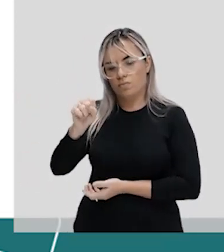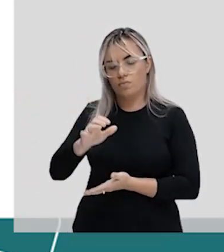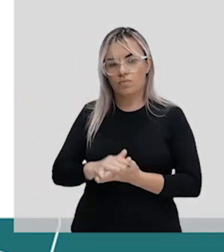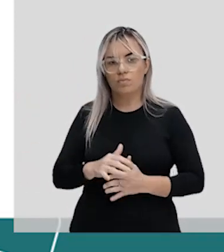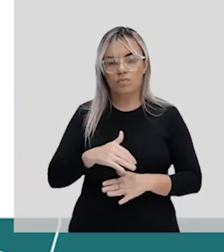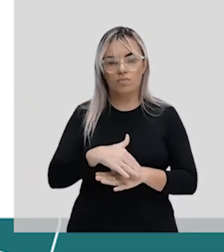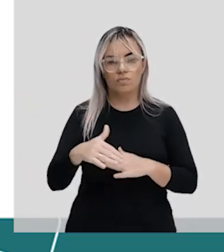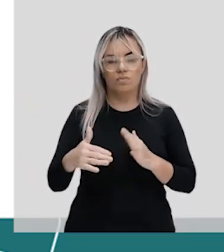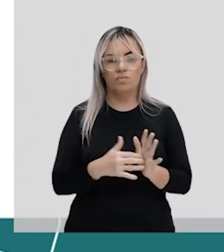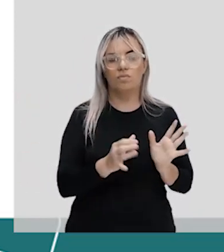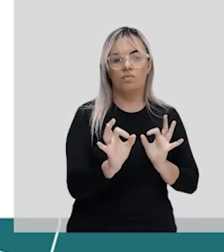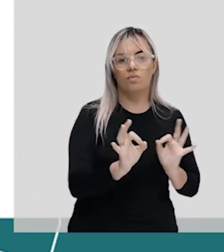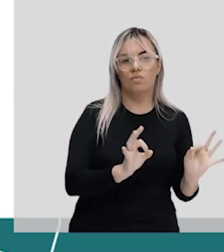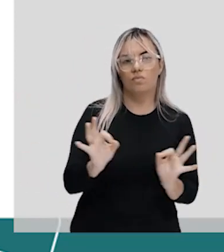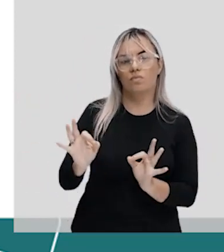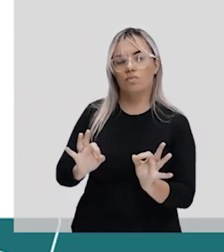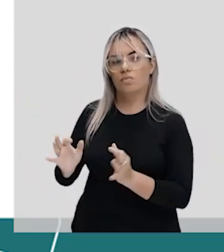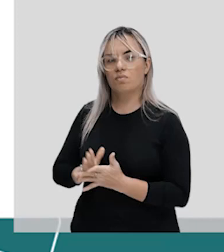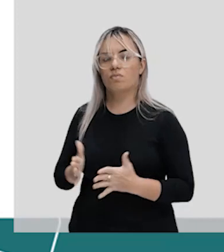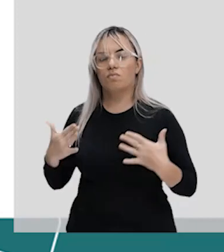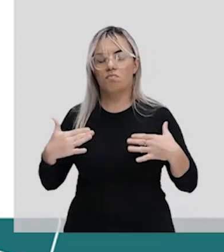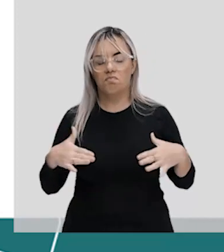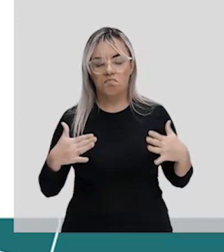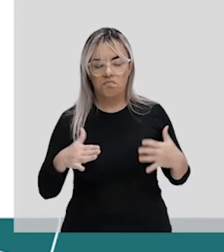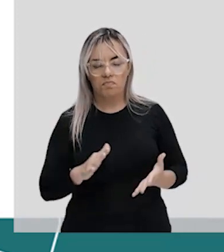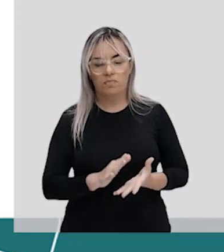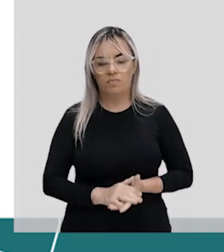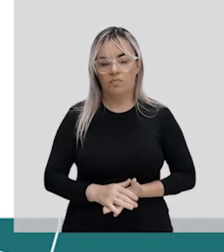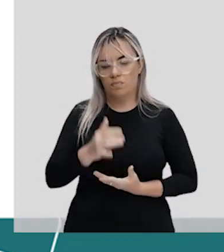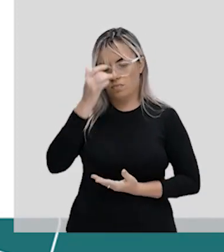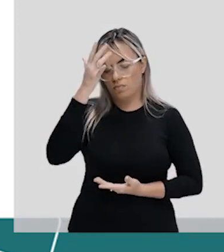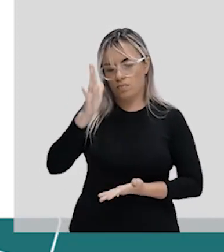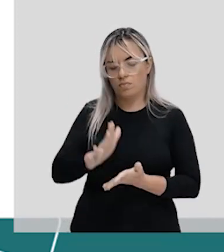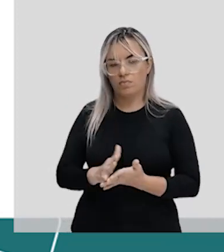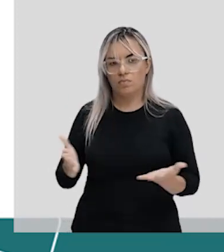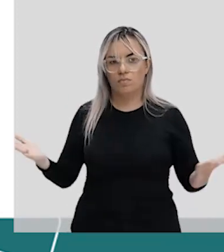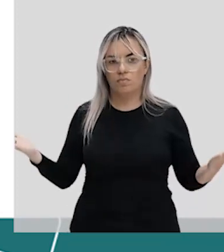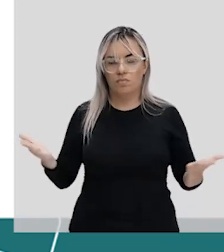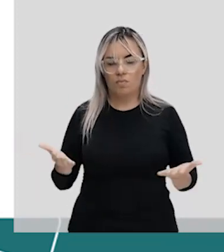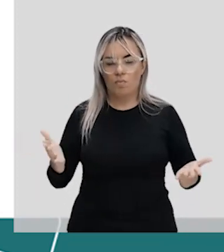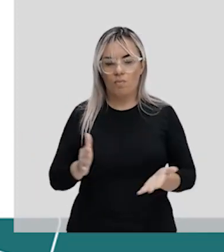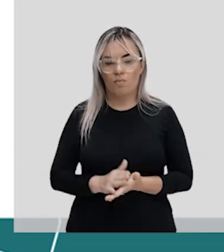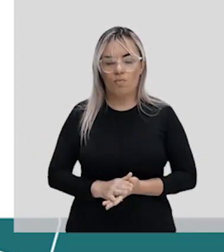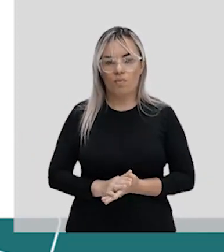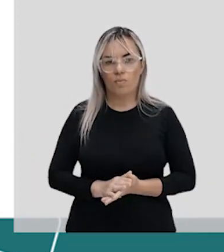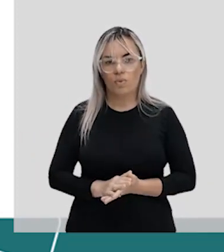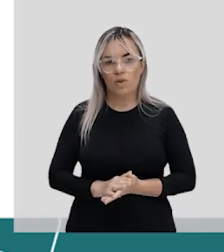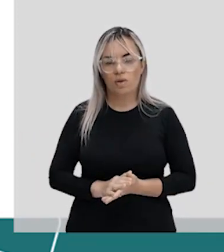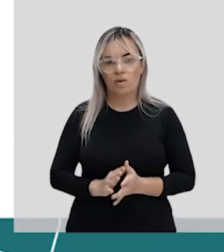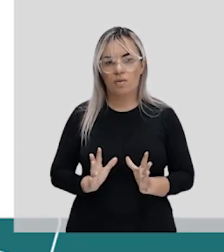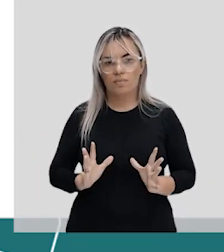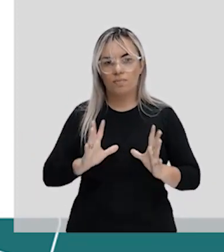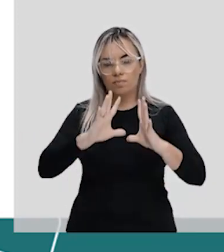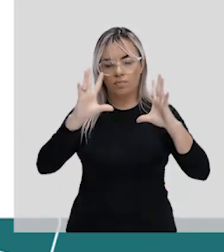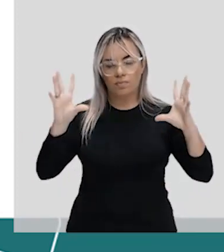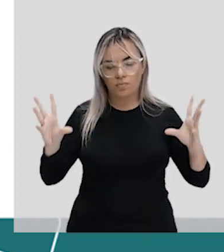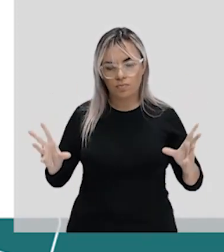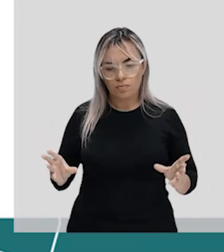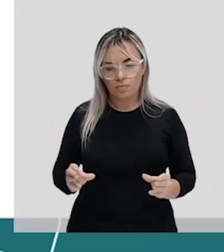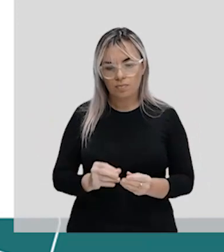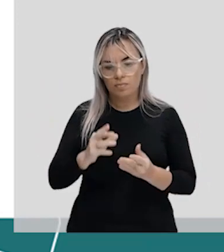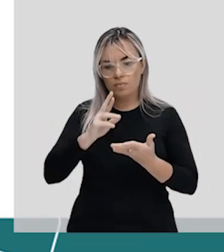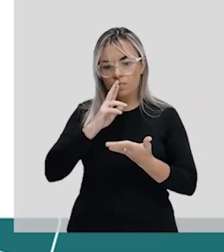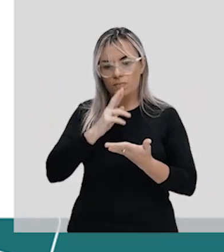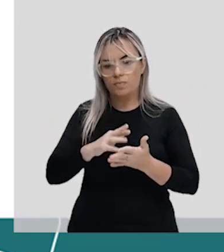tudo bonitinho, né? Tranquilo. Então, agora sim, a gente fecha a resposta para a questão que ela pediu.